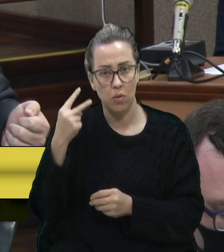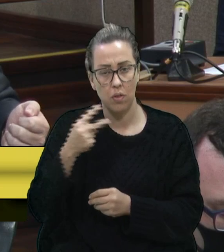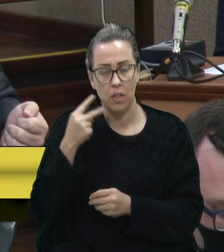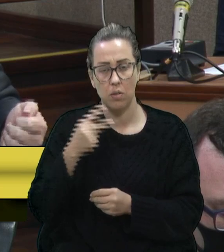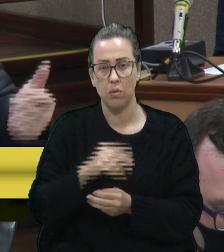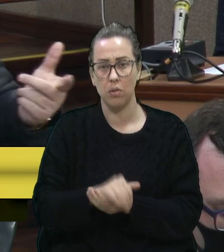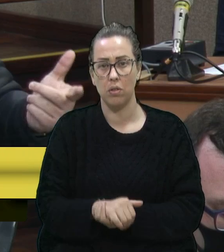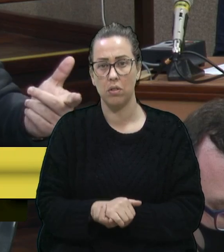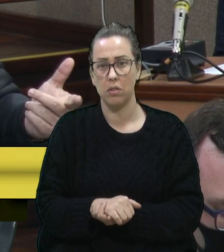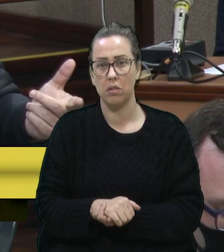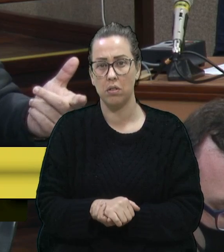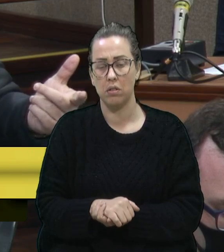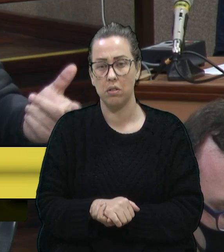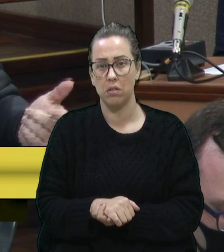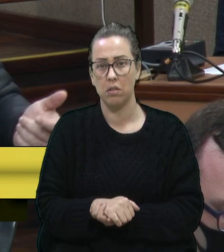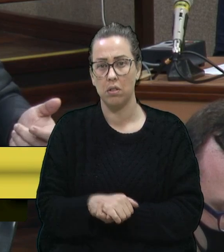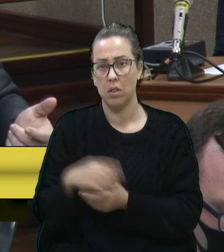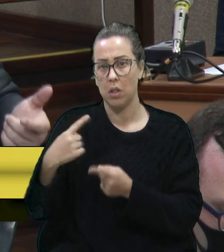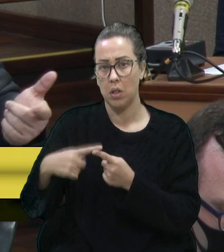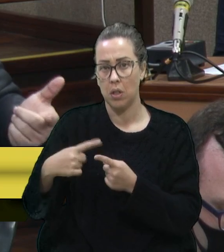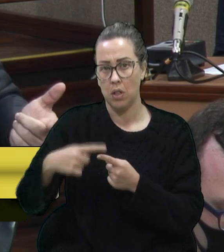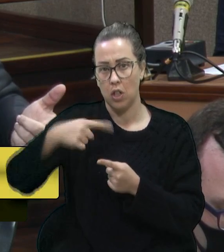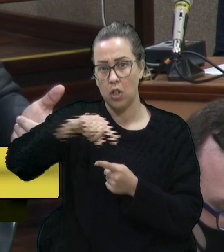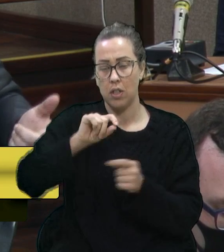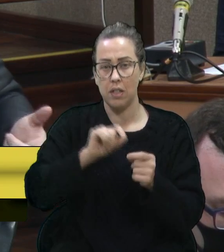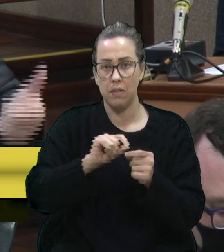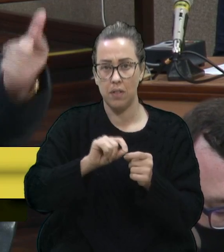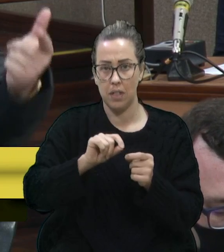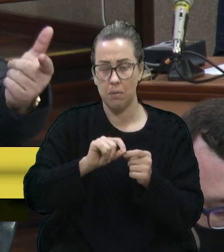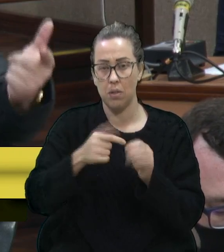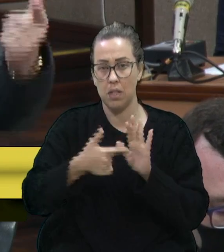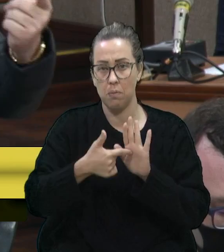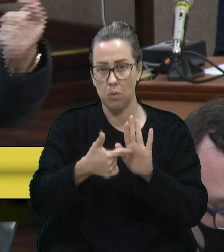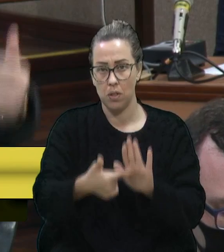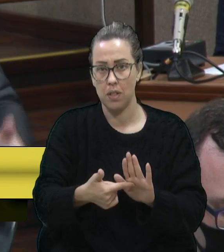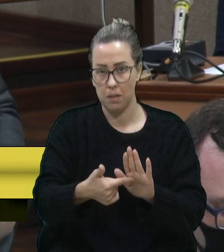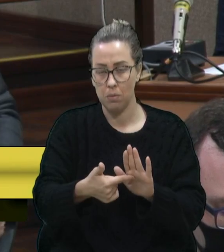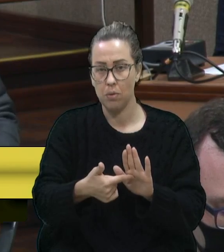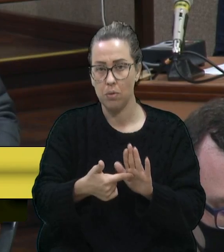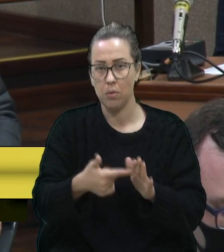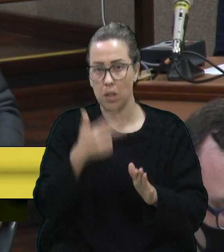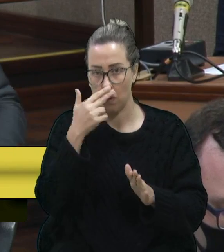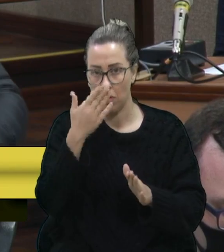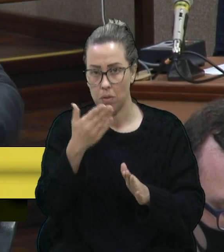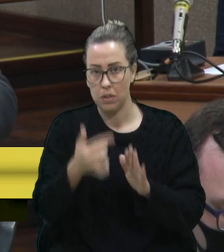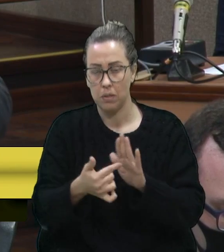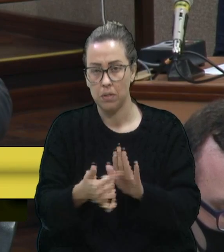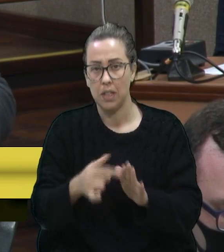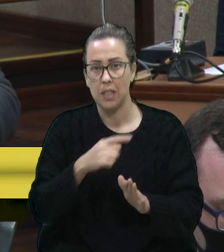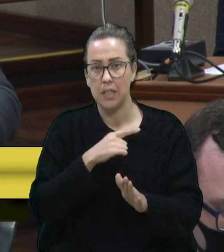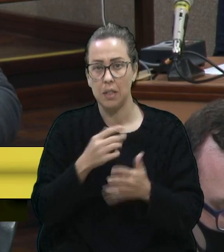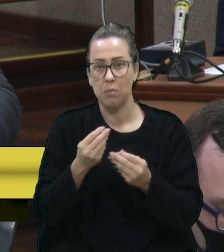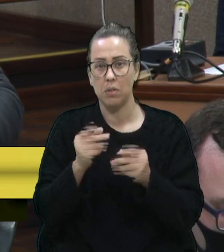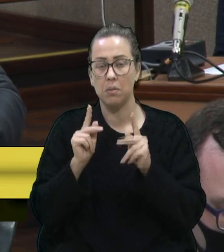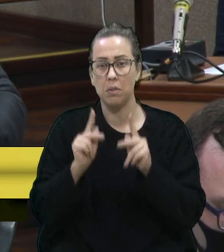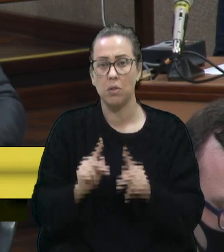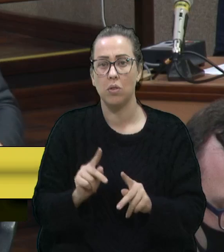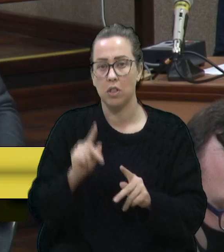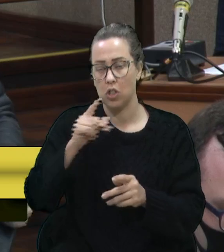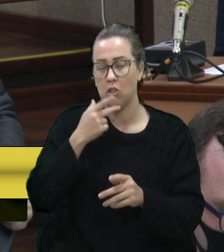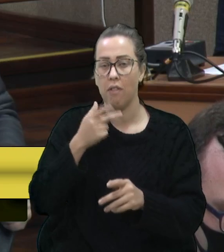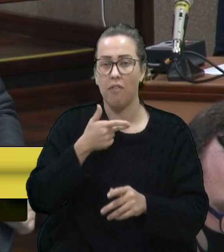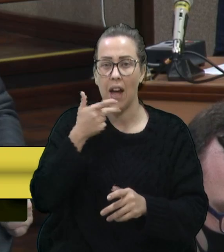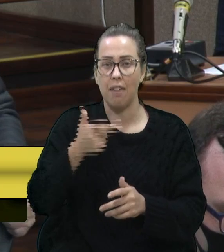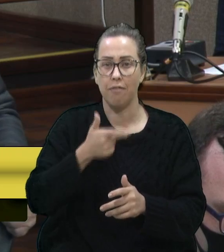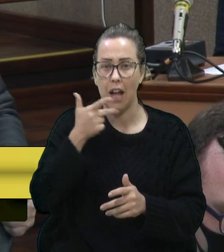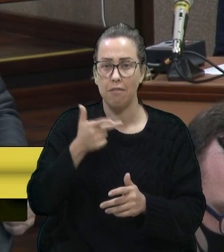Valim. Porque a gente, quando faz e mostra, que nem o senhor está mostrando, tem muita gente que só sabe criticar,